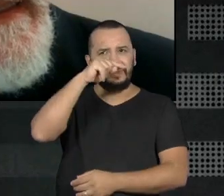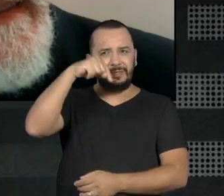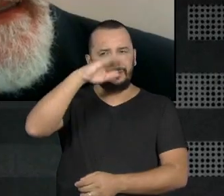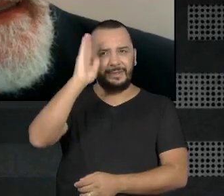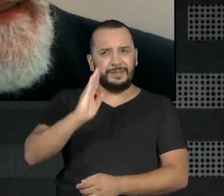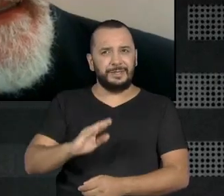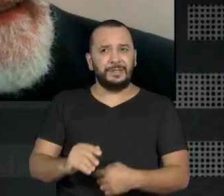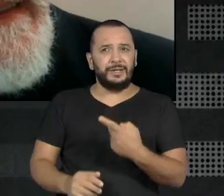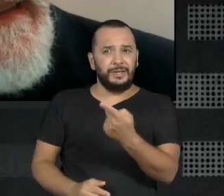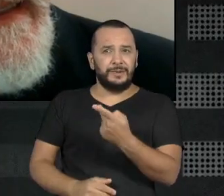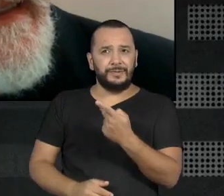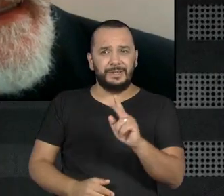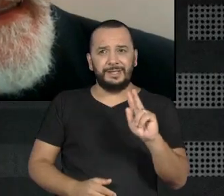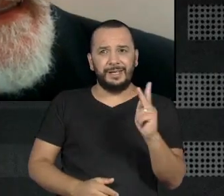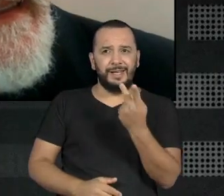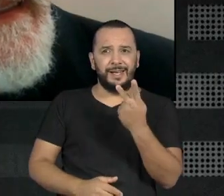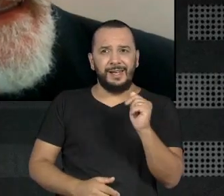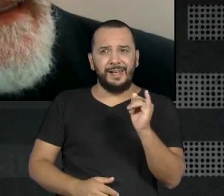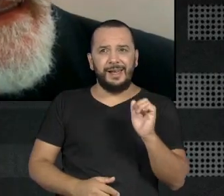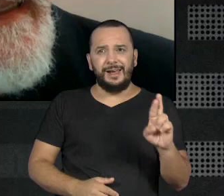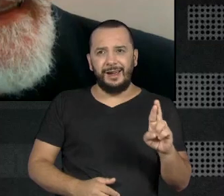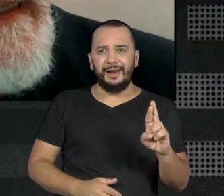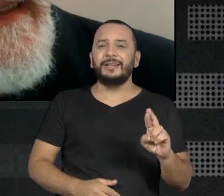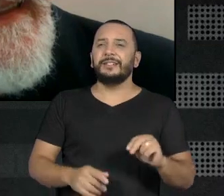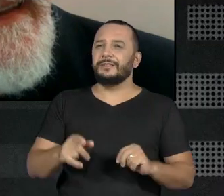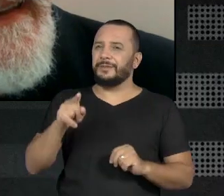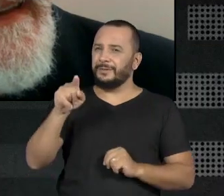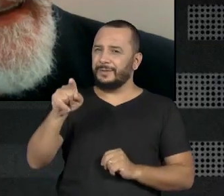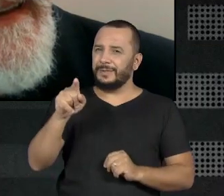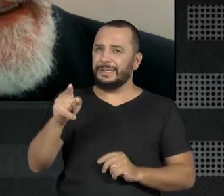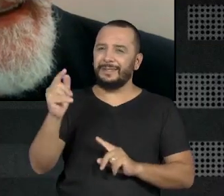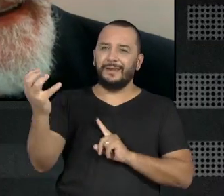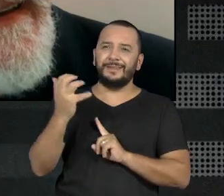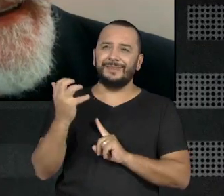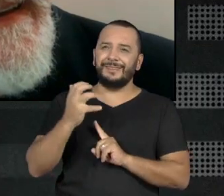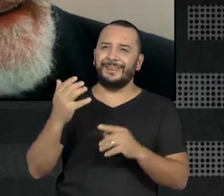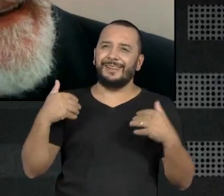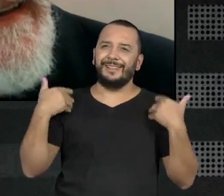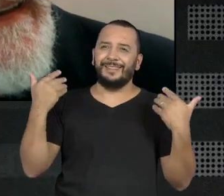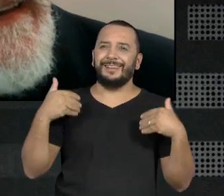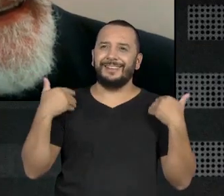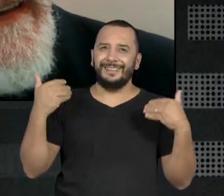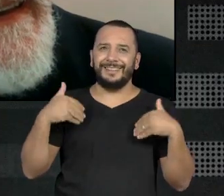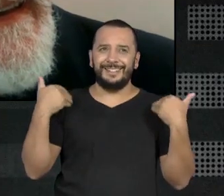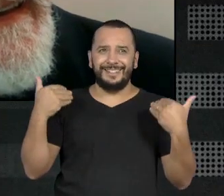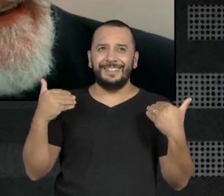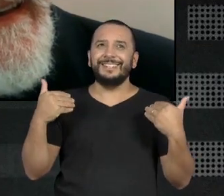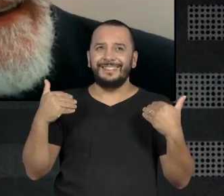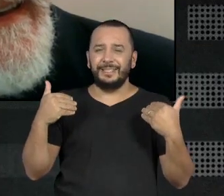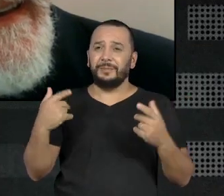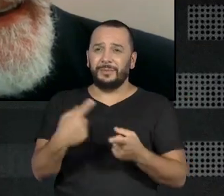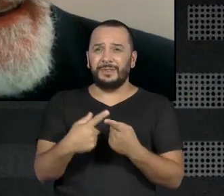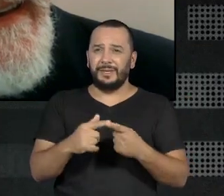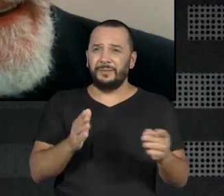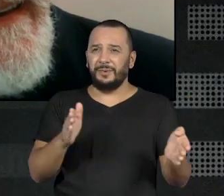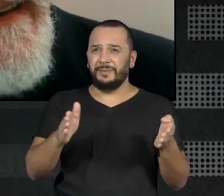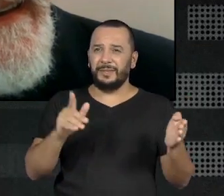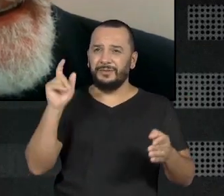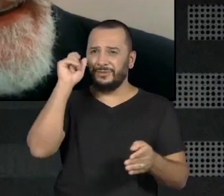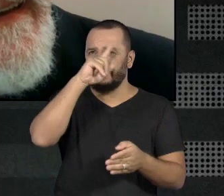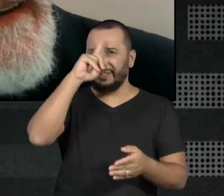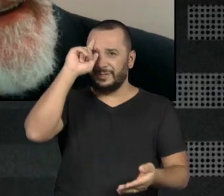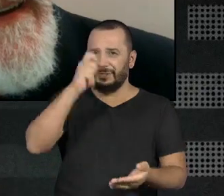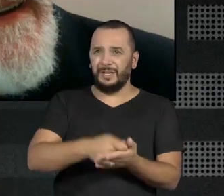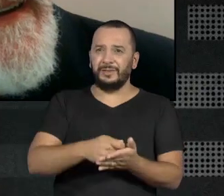o Ré, você foi a pessoa que me trouxe mais alegria em contraste com aquele momento difícil do país.